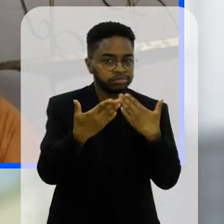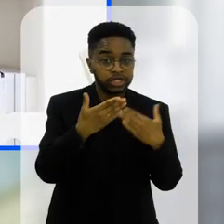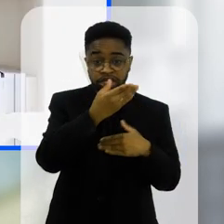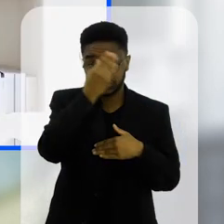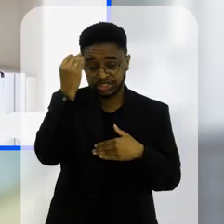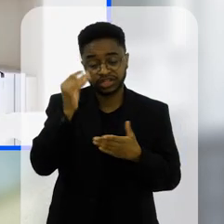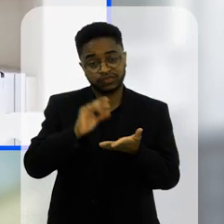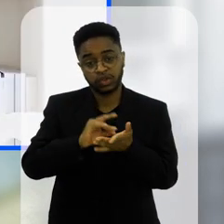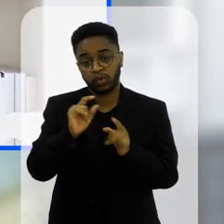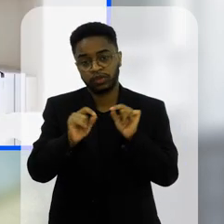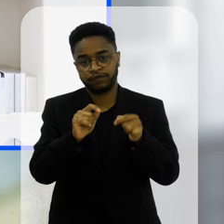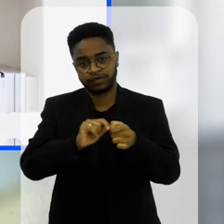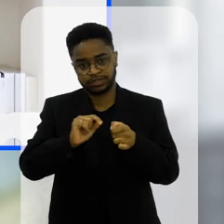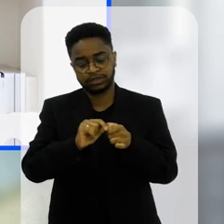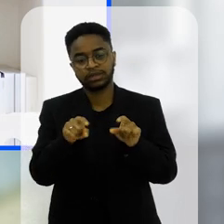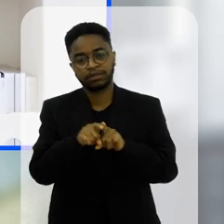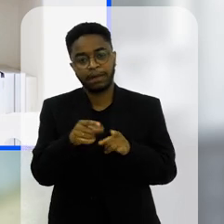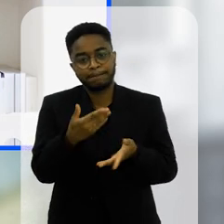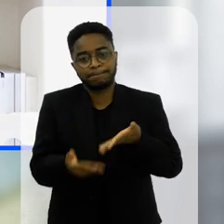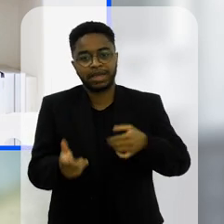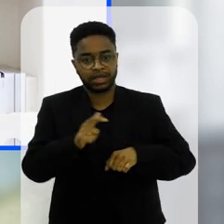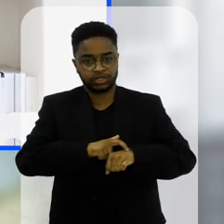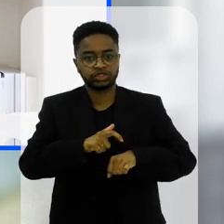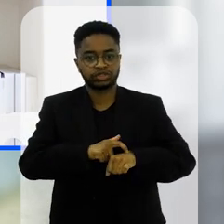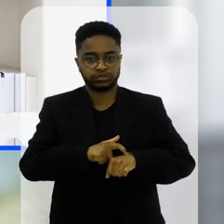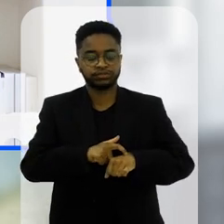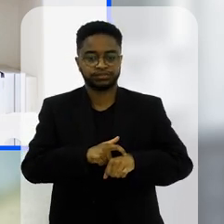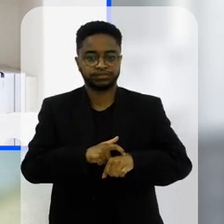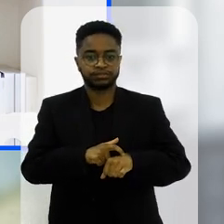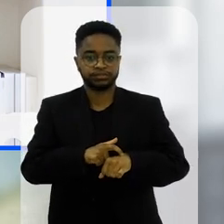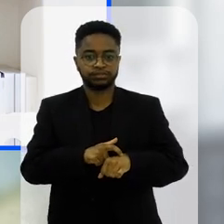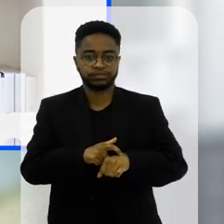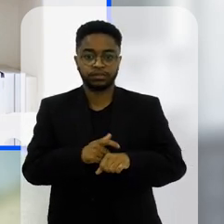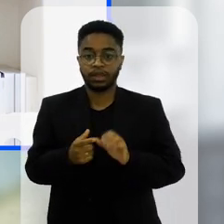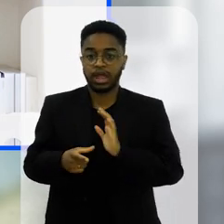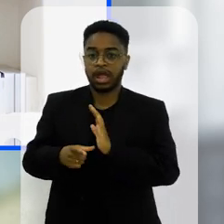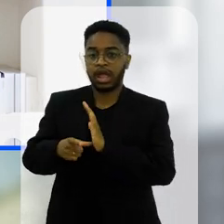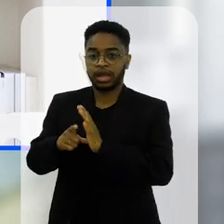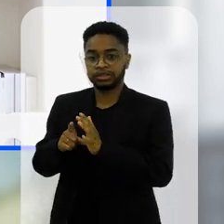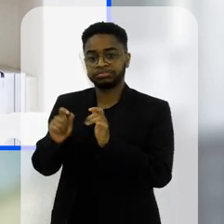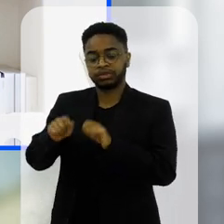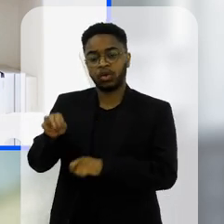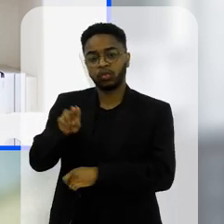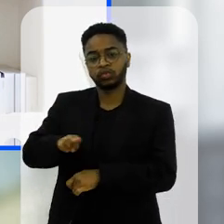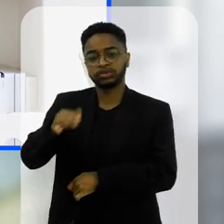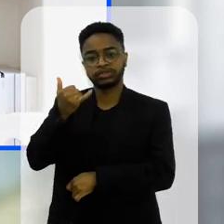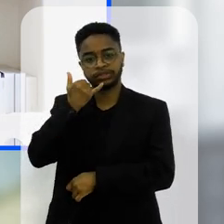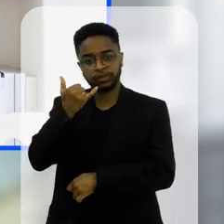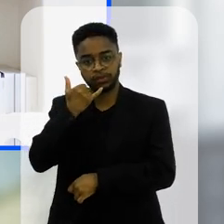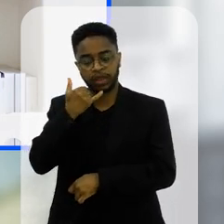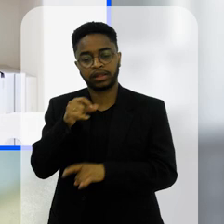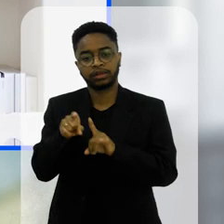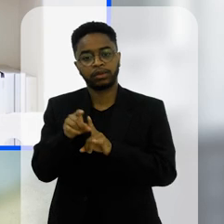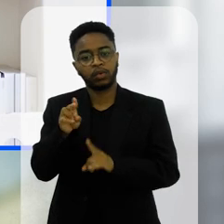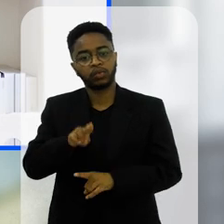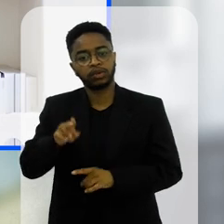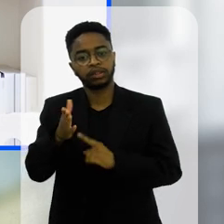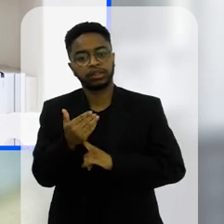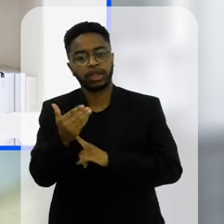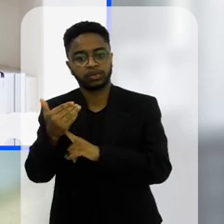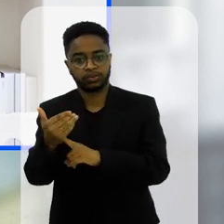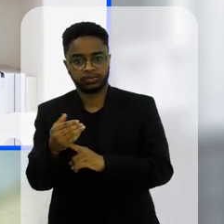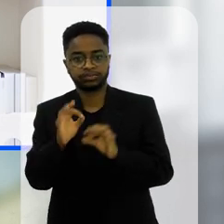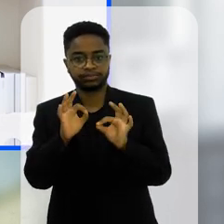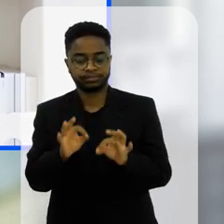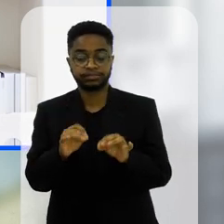o que estava fazendo de fato e aí perde até o tempo que tinha ali para uso do celular e da tecnologia